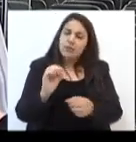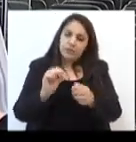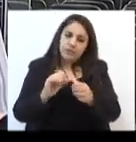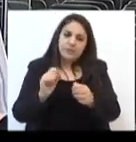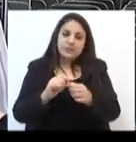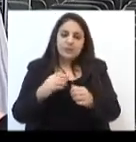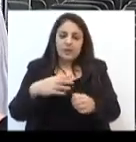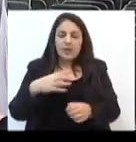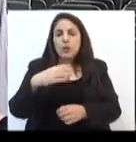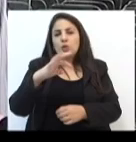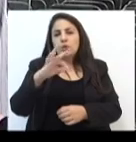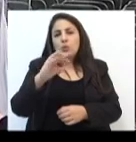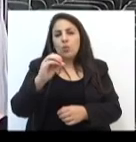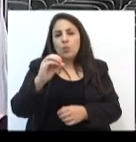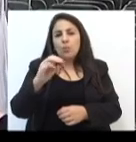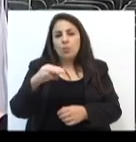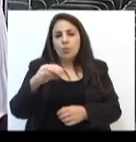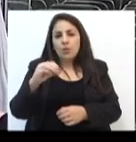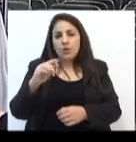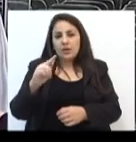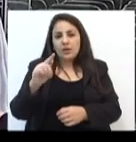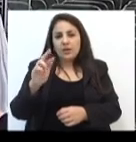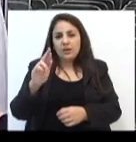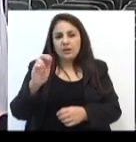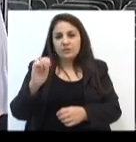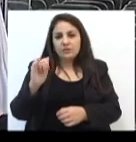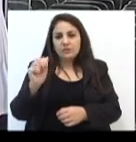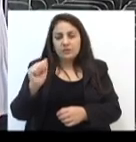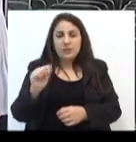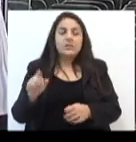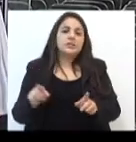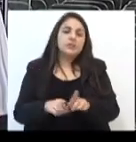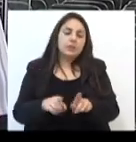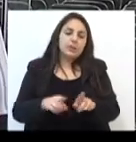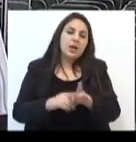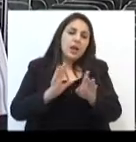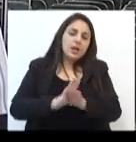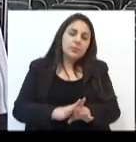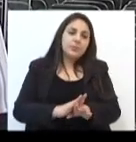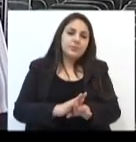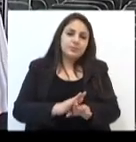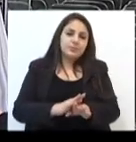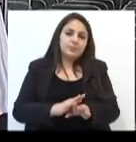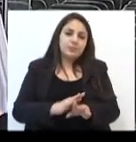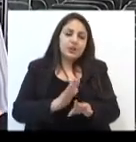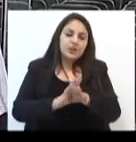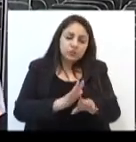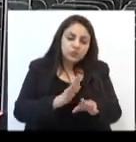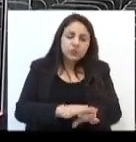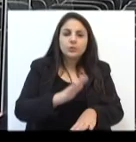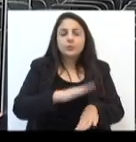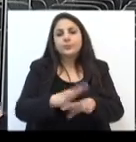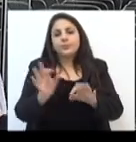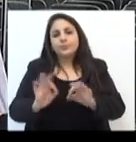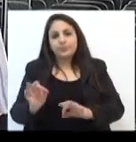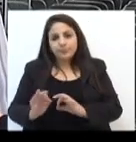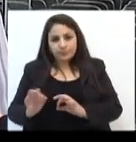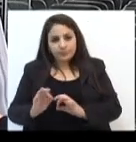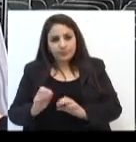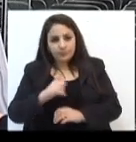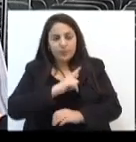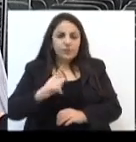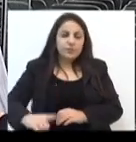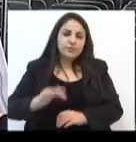da tomografia e dessas coisas. O que acontece? Tendo residentes, o hospital passa a ser beneficiado com outros programas do governo federal.